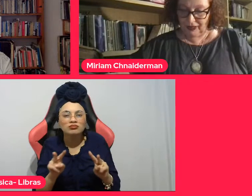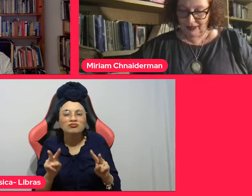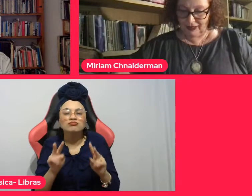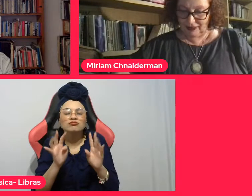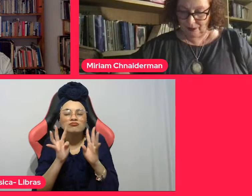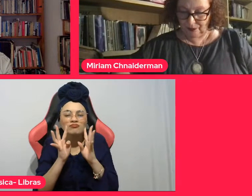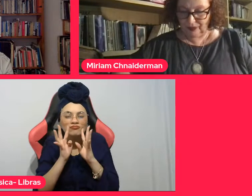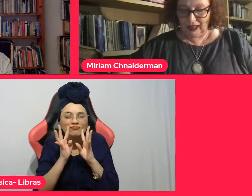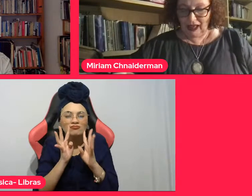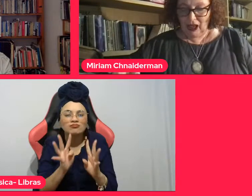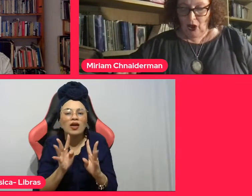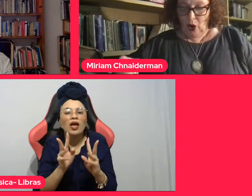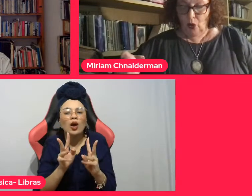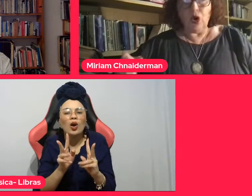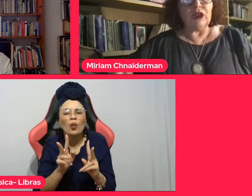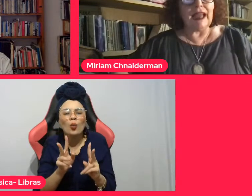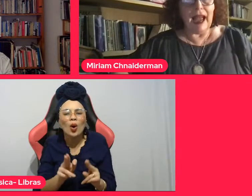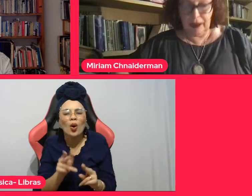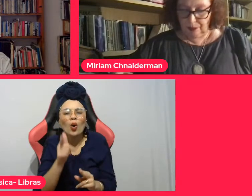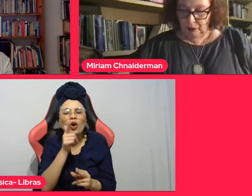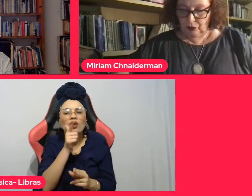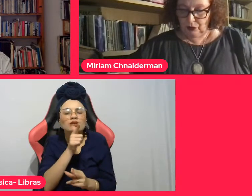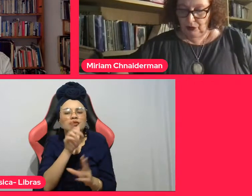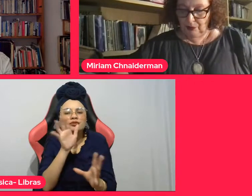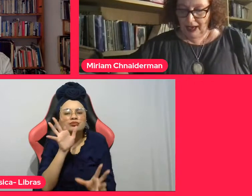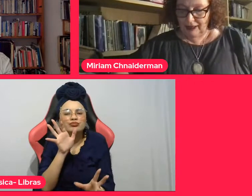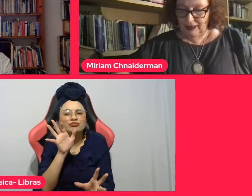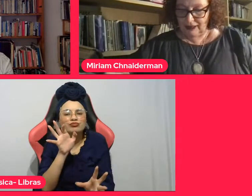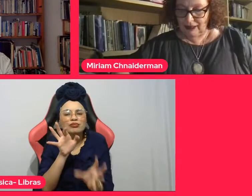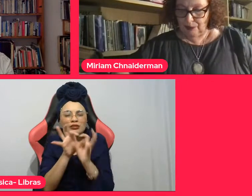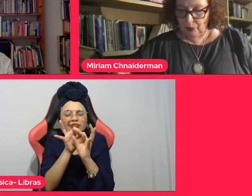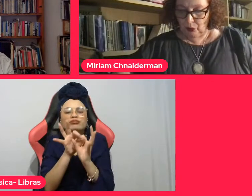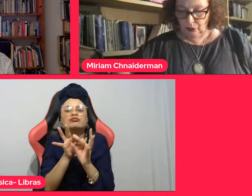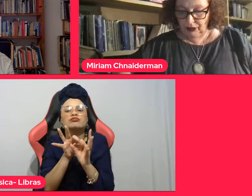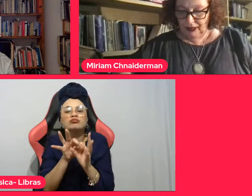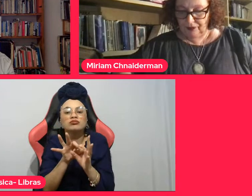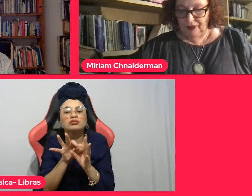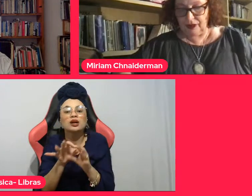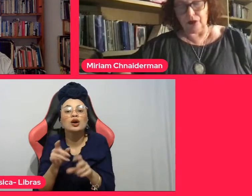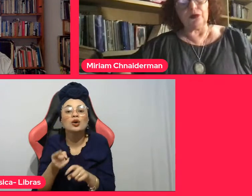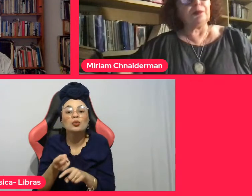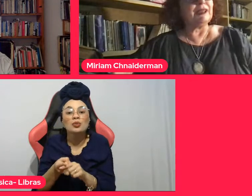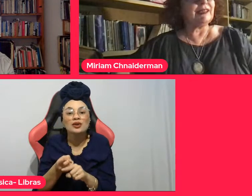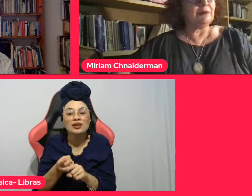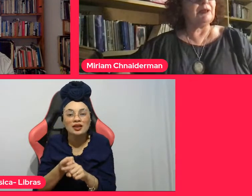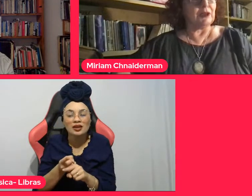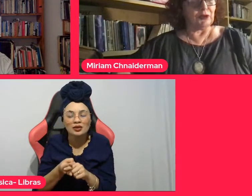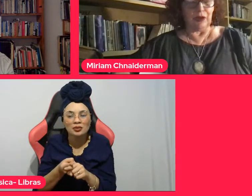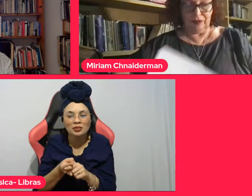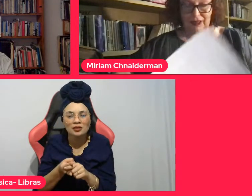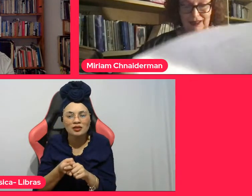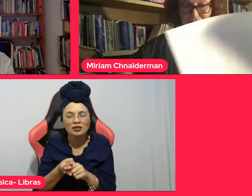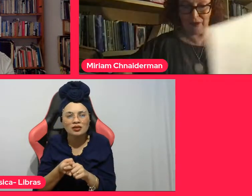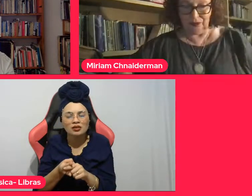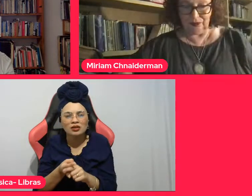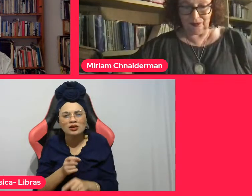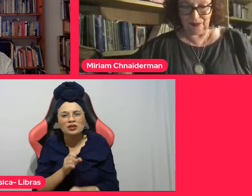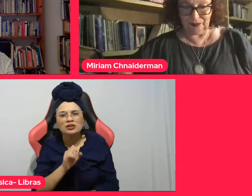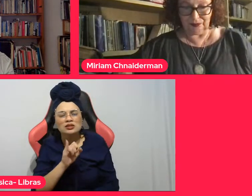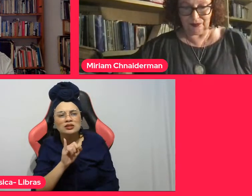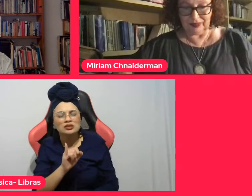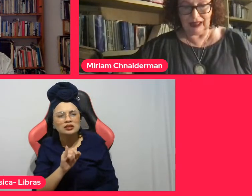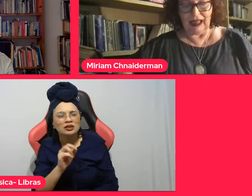fisga. O olhar produz imagens que pouco têm a ver com o percebido, com a visão.